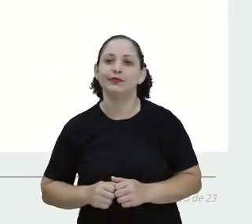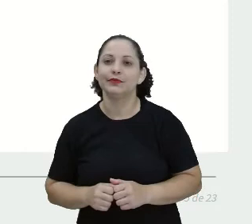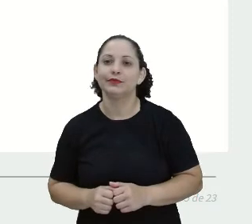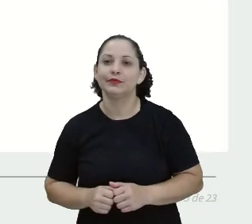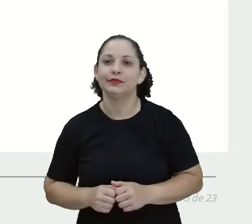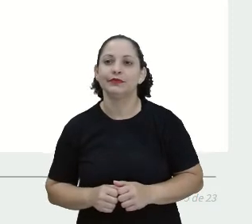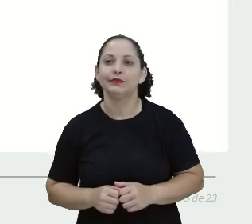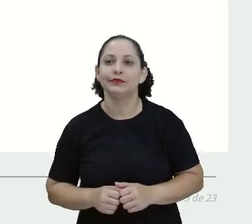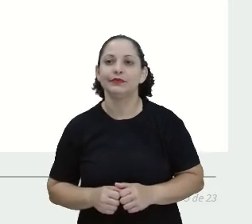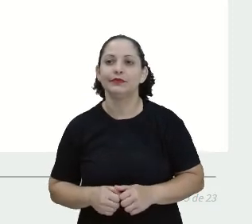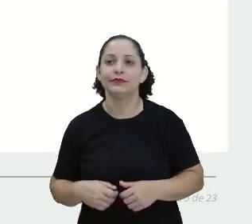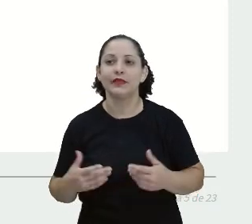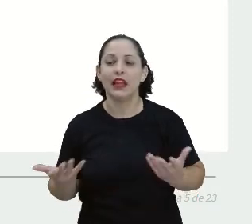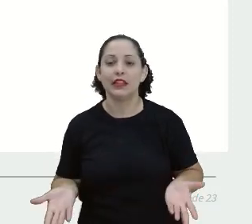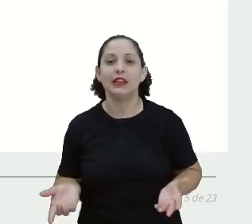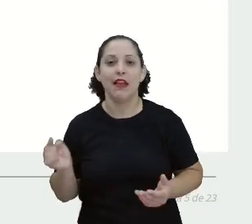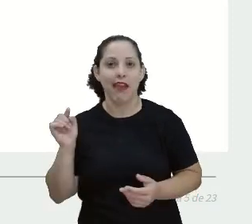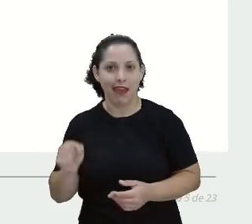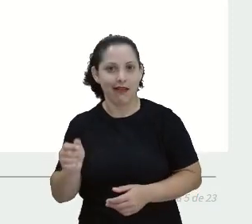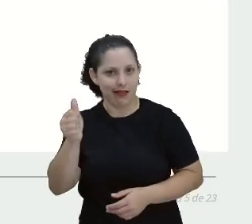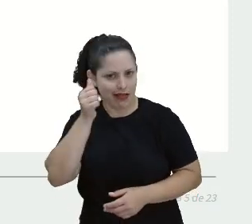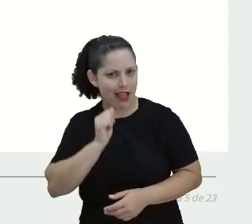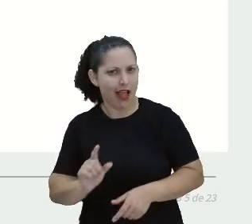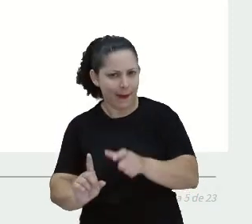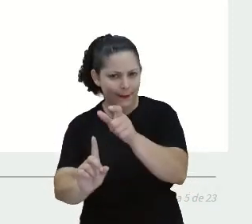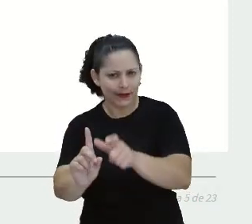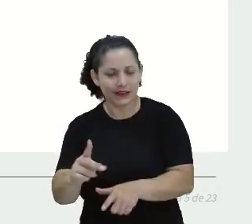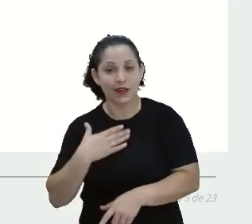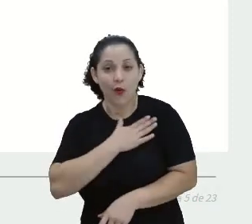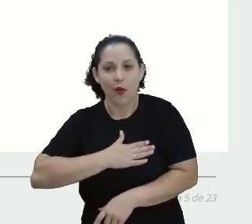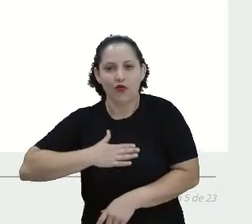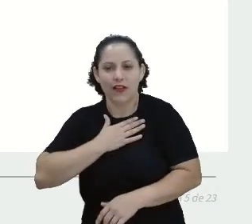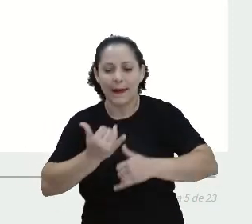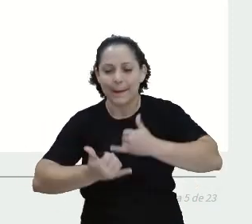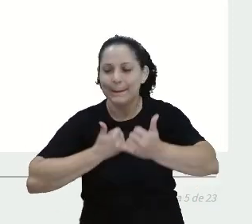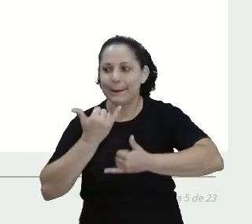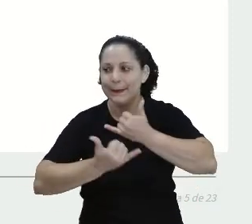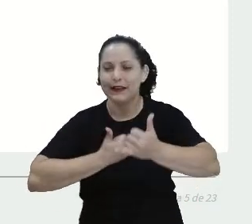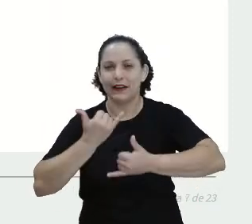Ela gostava de brincar com seu cachorrinho Totó.